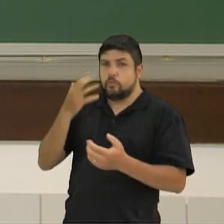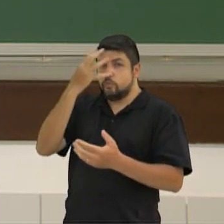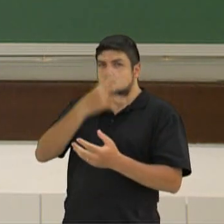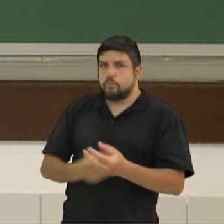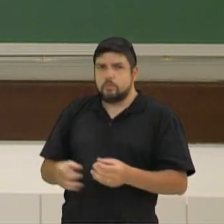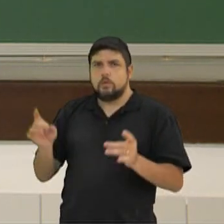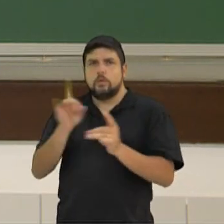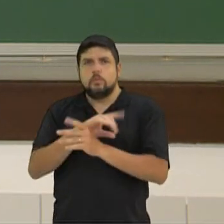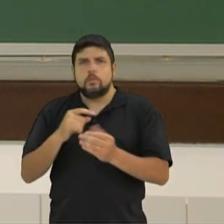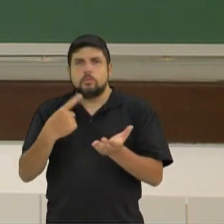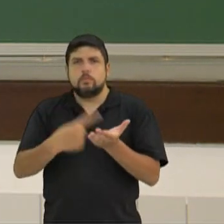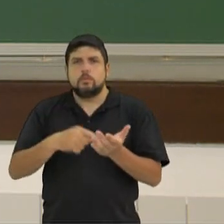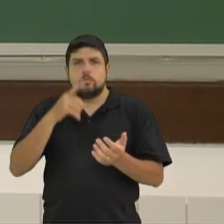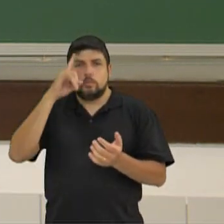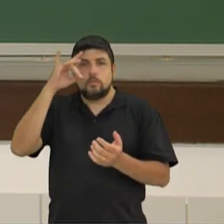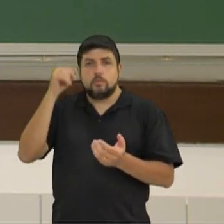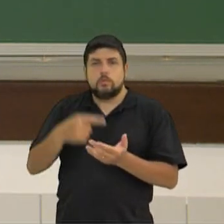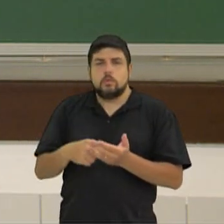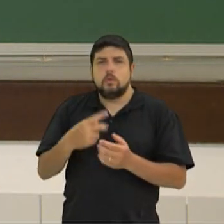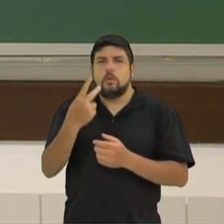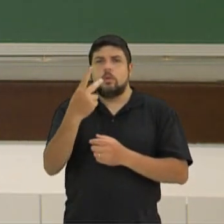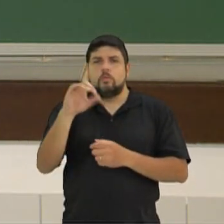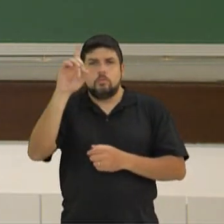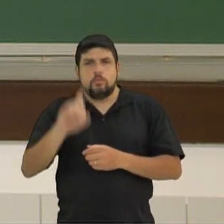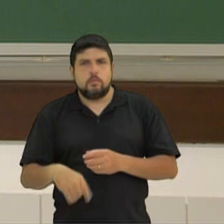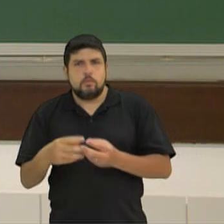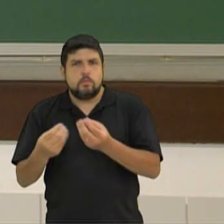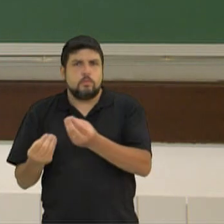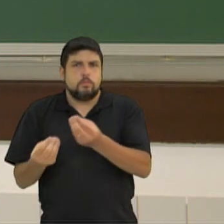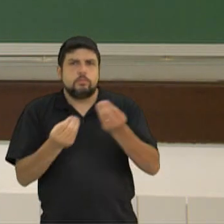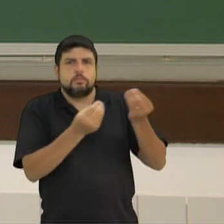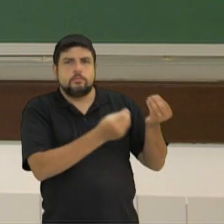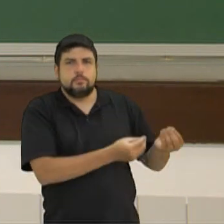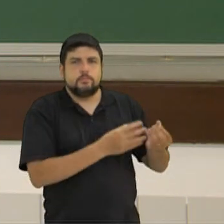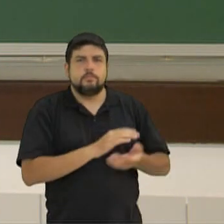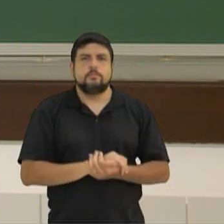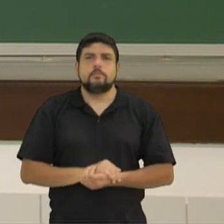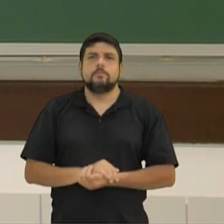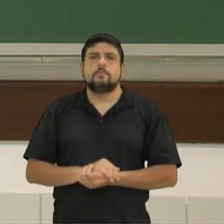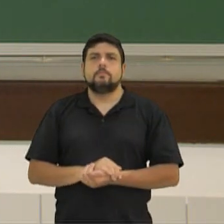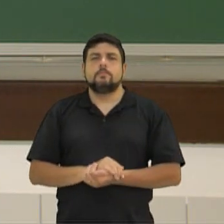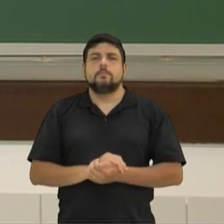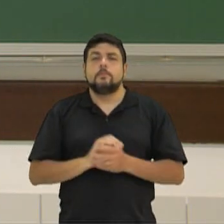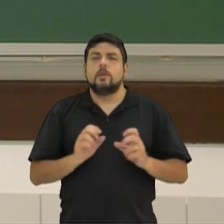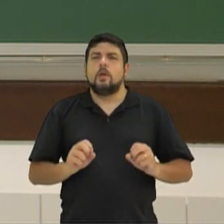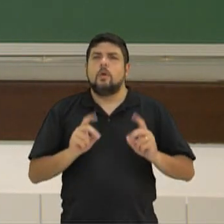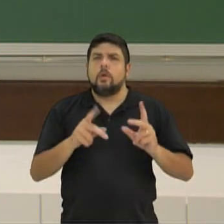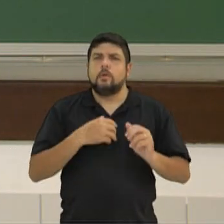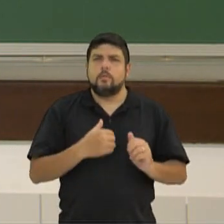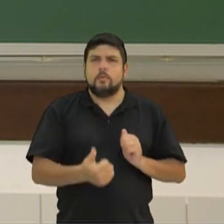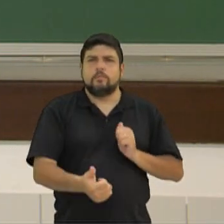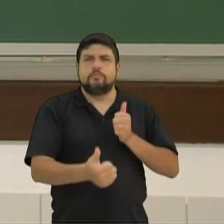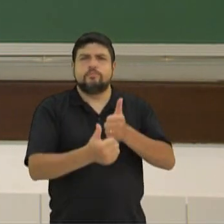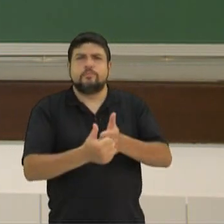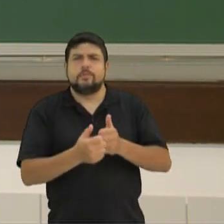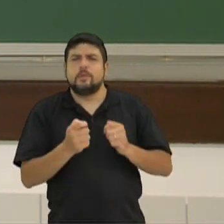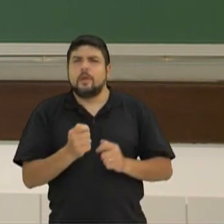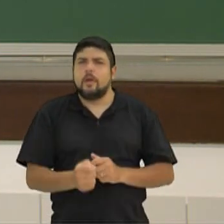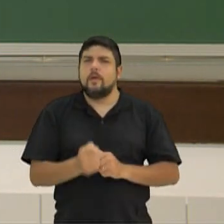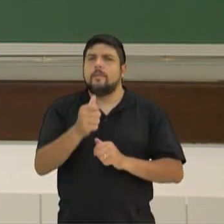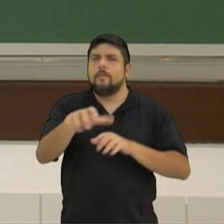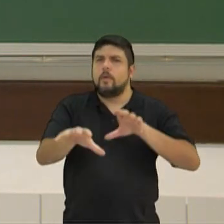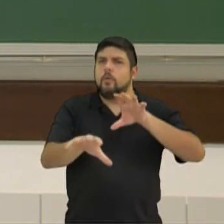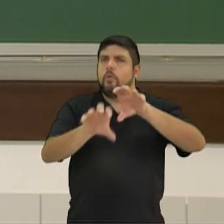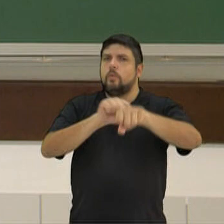você com certeza combina ela com seu diretor, vai lá e devolva-se. Simples, né? O Ensino Médio está quase concluído, pessoal.